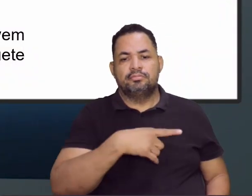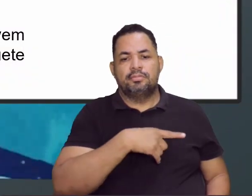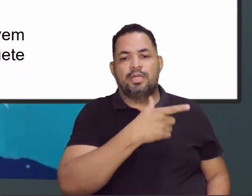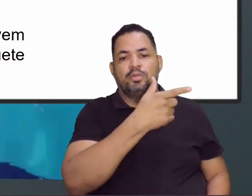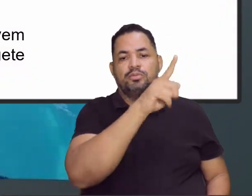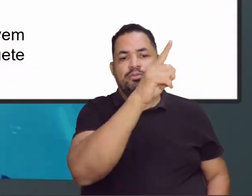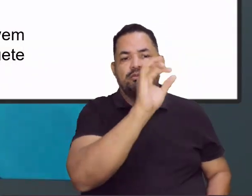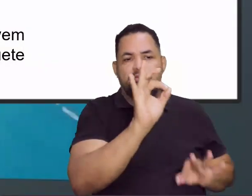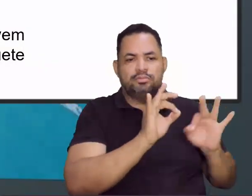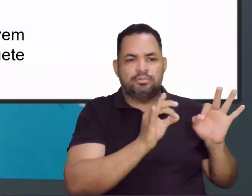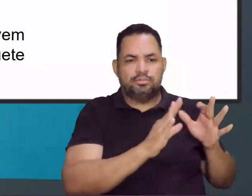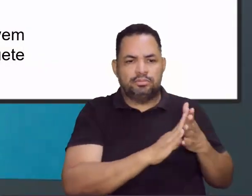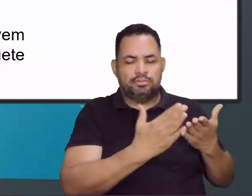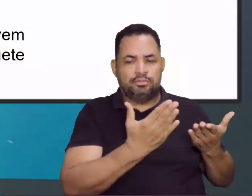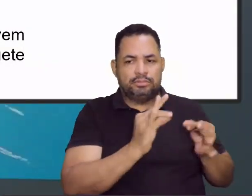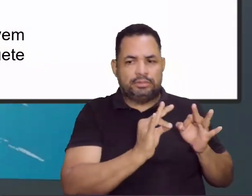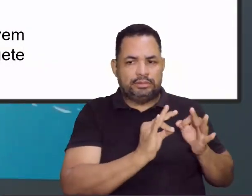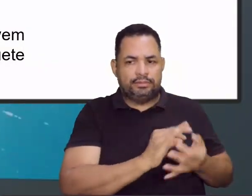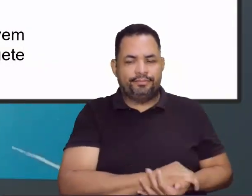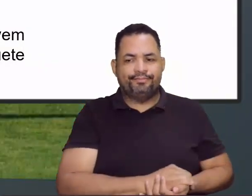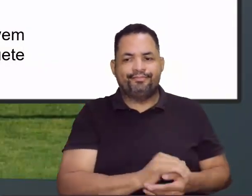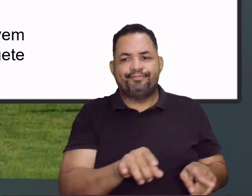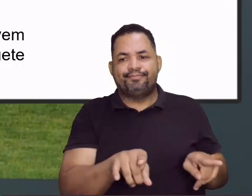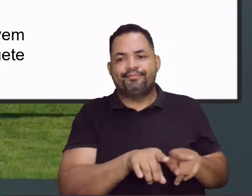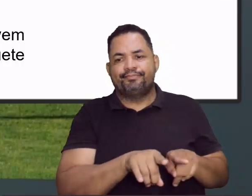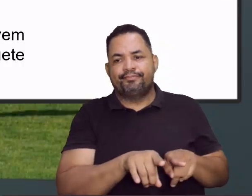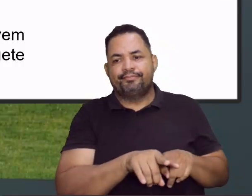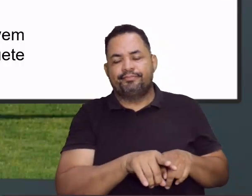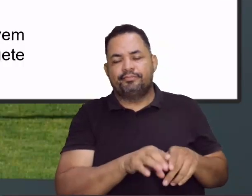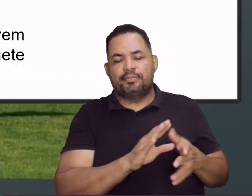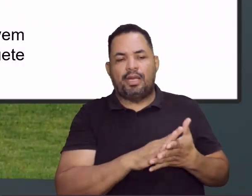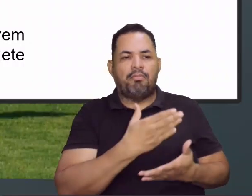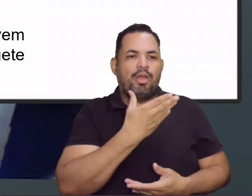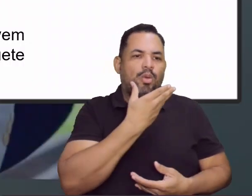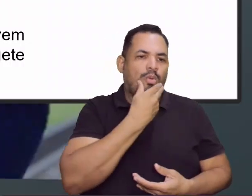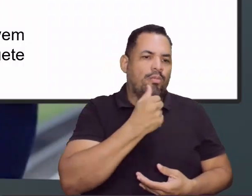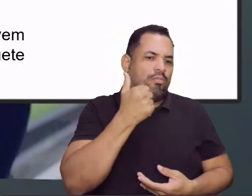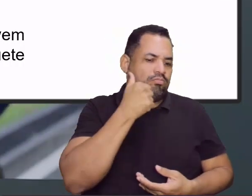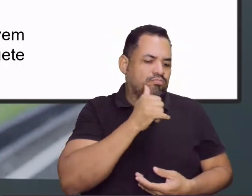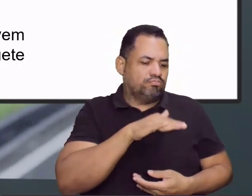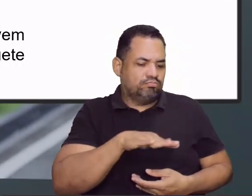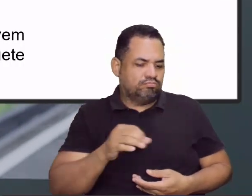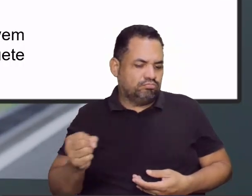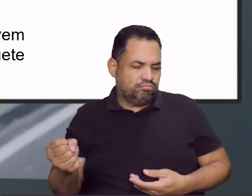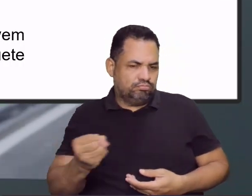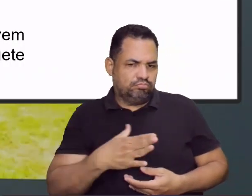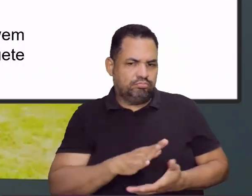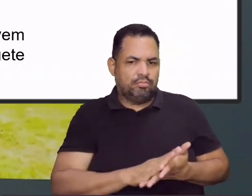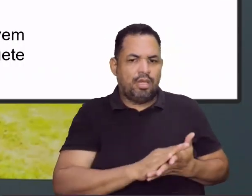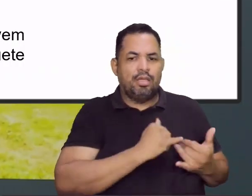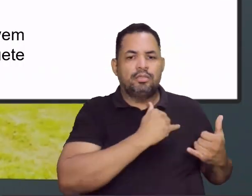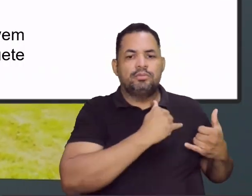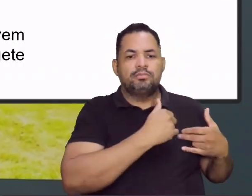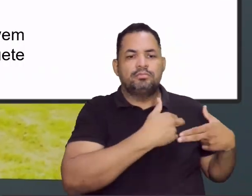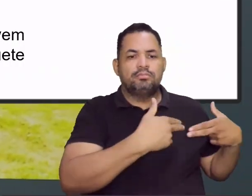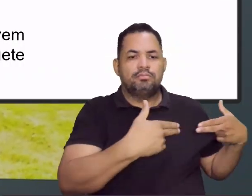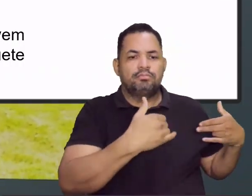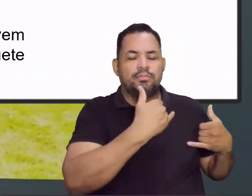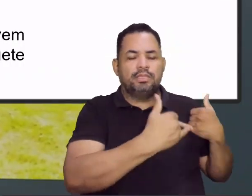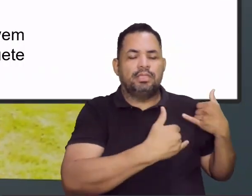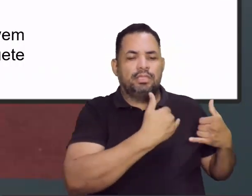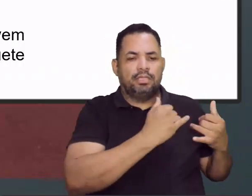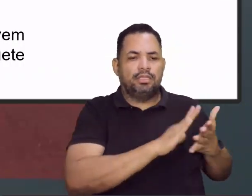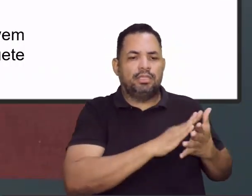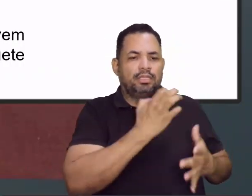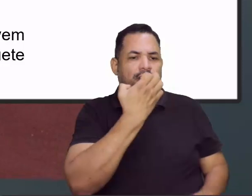entra aqui, eu sei que chama a atenção de muita gente, tanto de moças como de rapazes, são os jogos eletrônicos. E aí, dentro